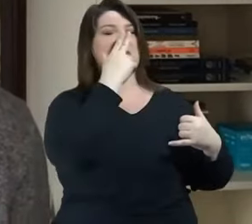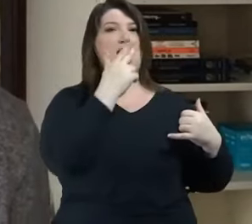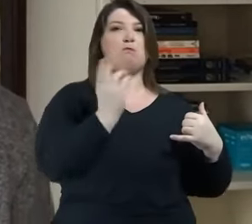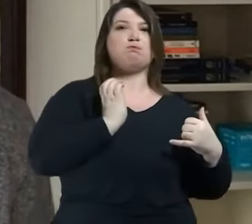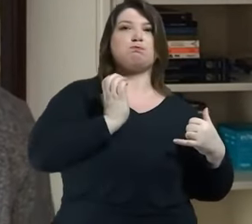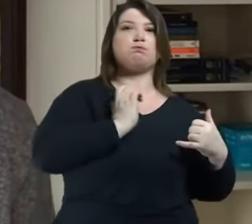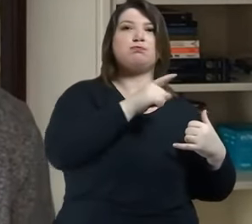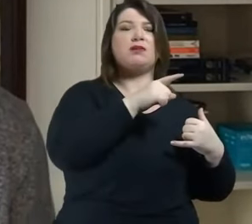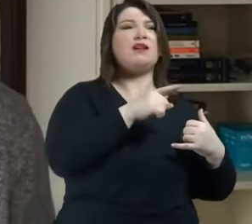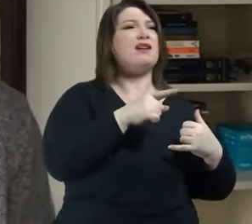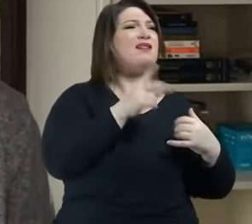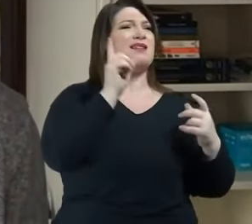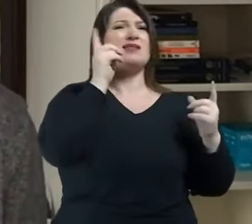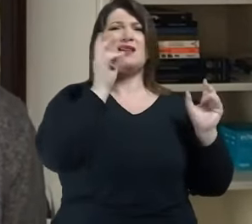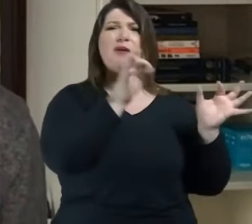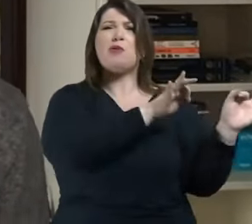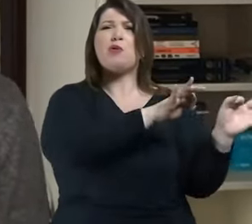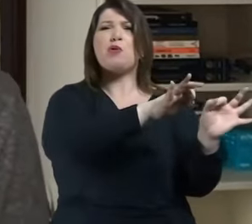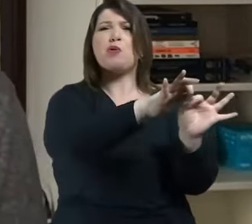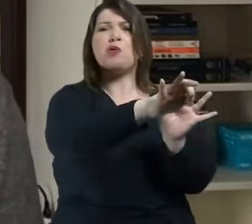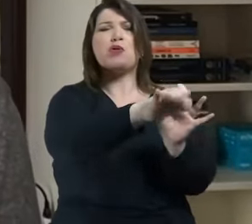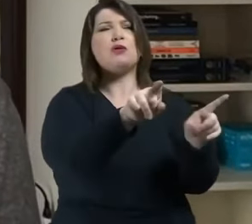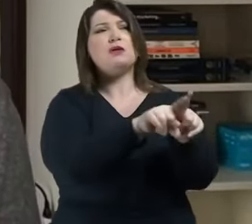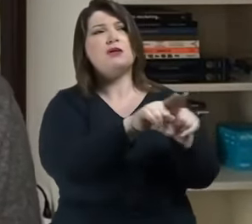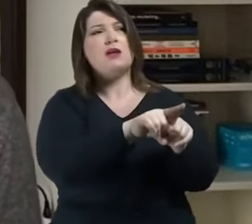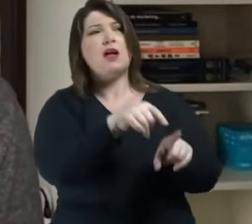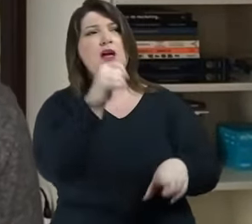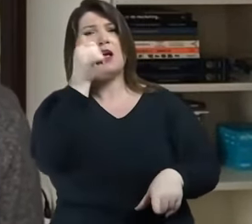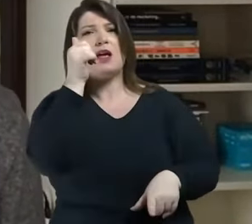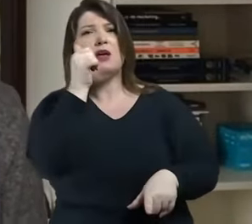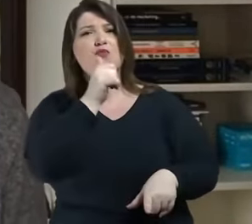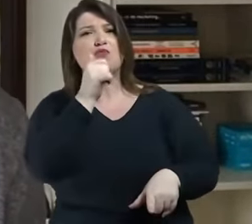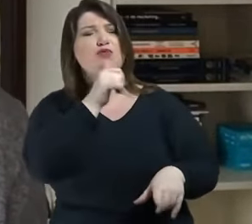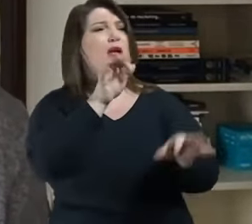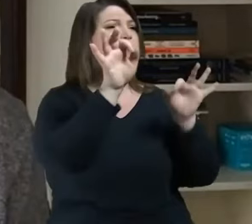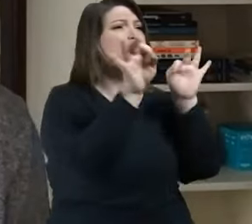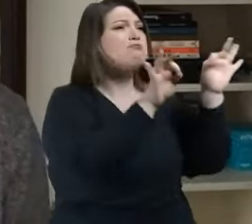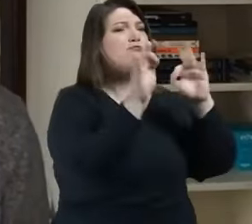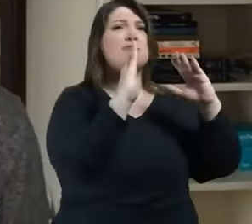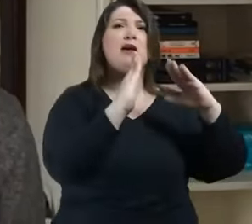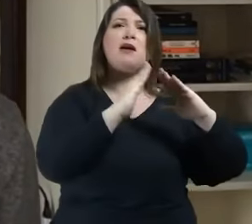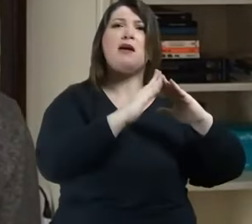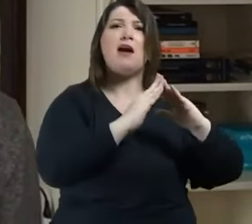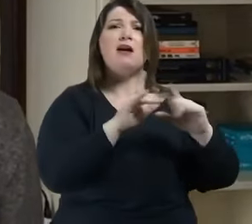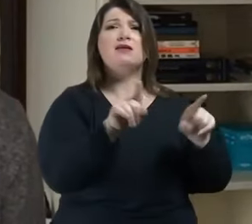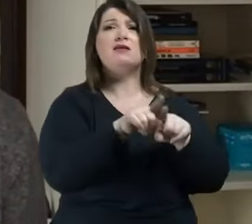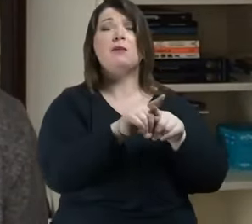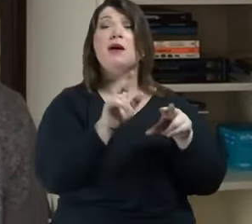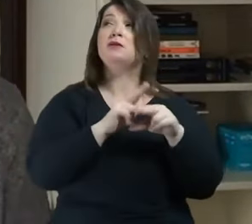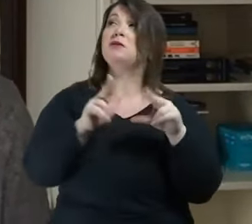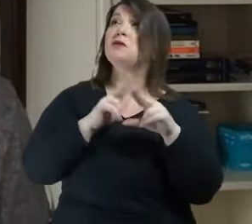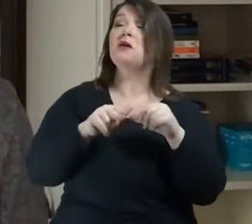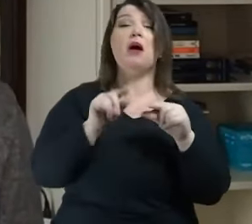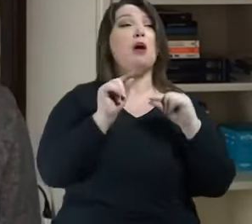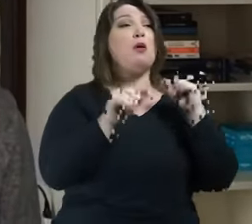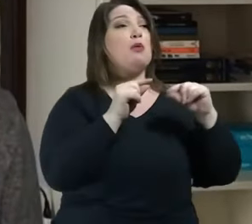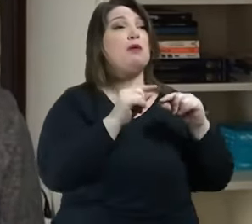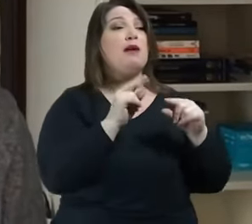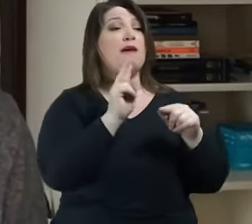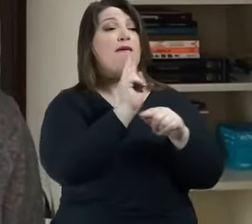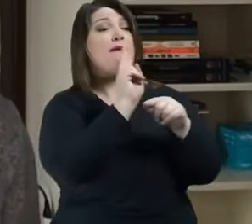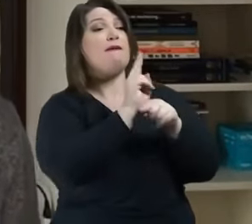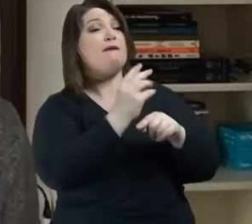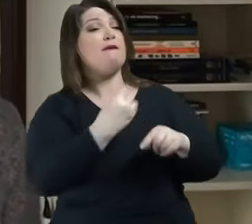e da mulher dele que se entretém no arranjo da casa e se distrai nas minúcias de cuidar dos filhos e fala dos